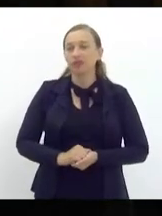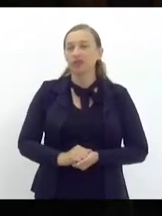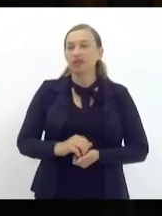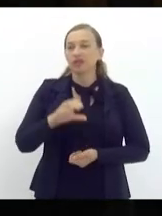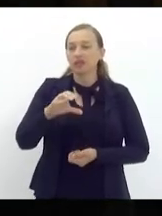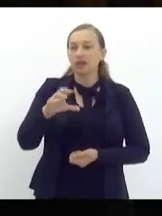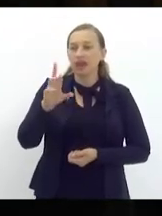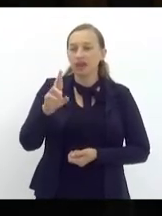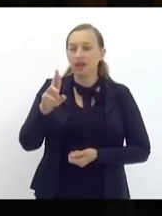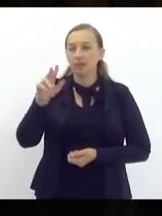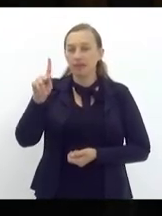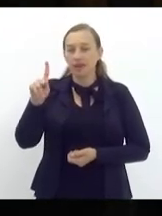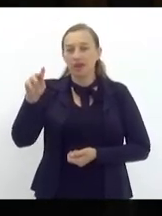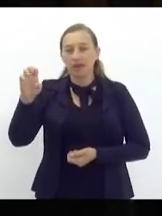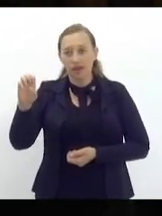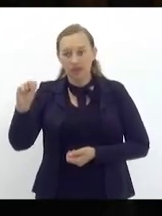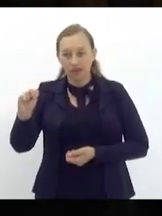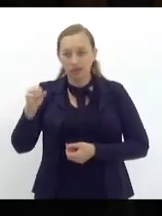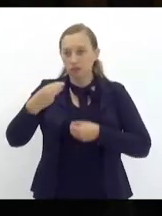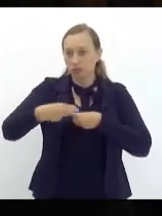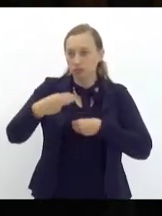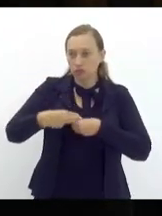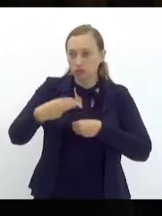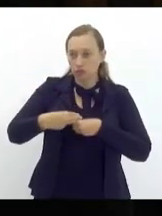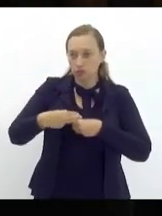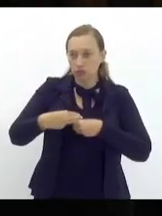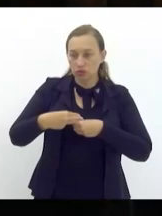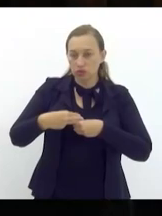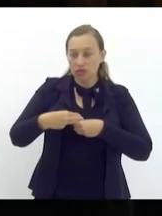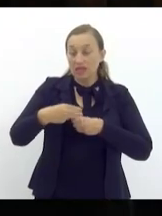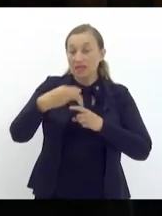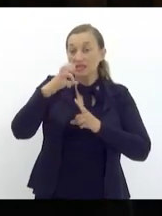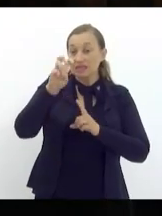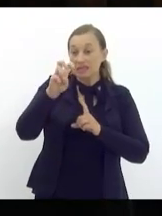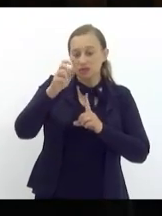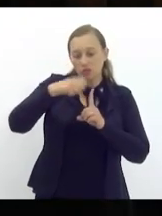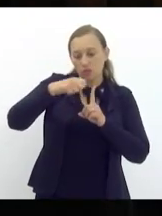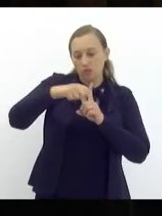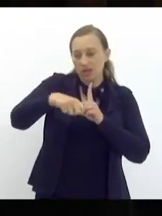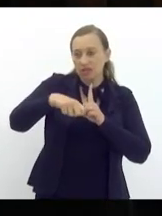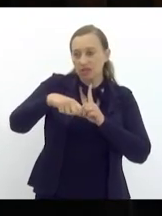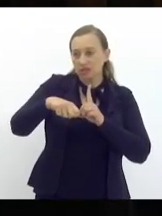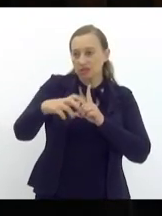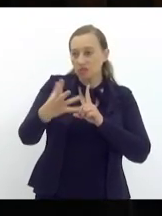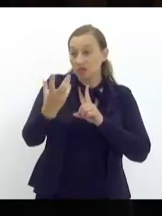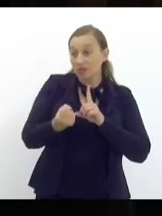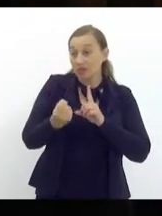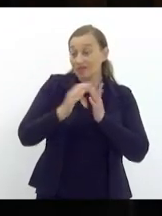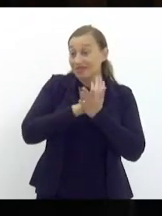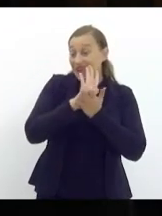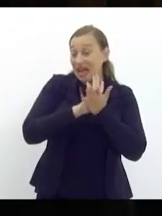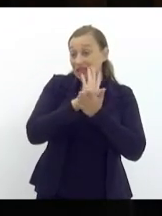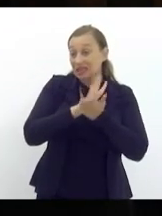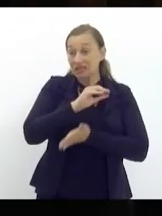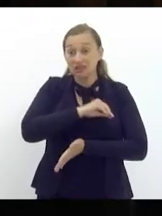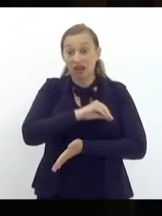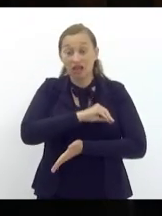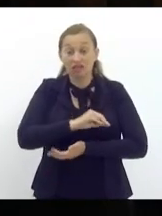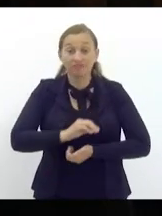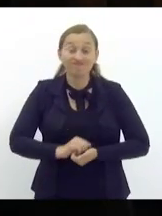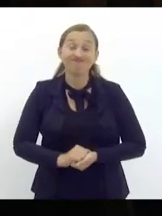daquele município estão indo para cinco meses sem receber os seus salários